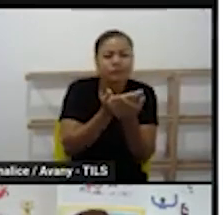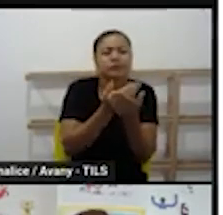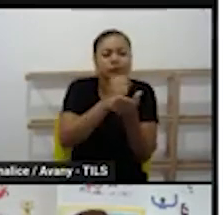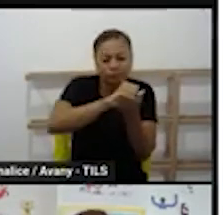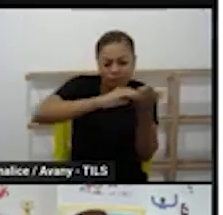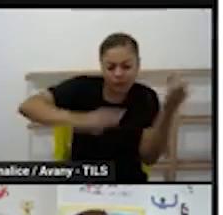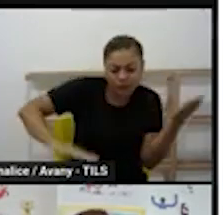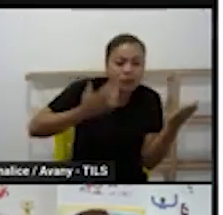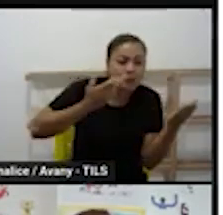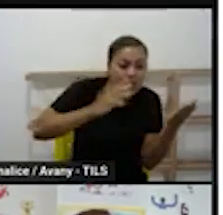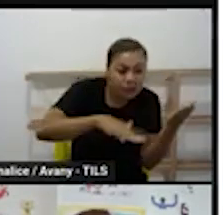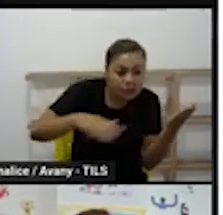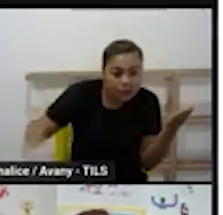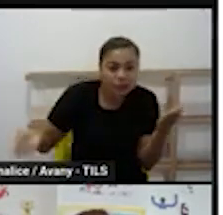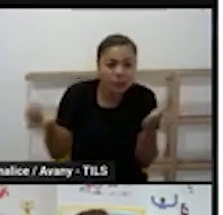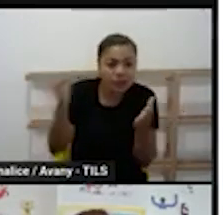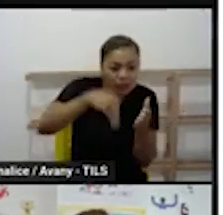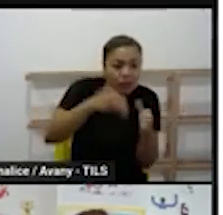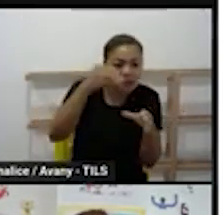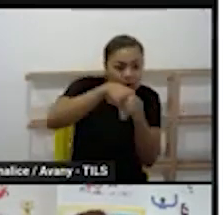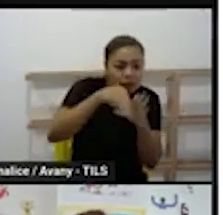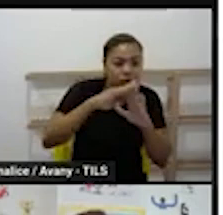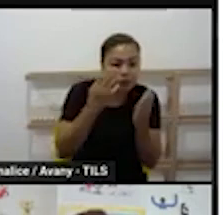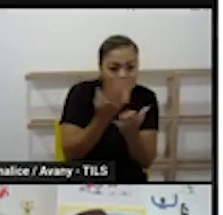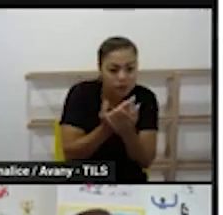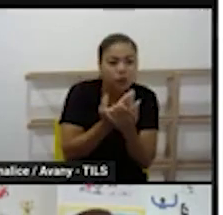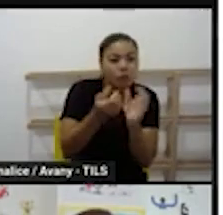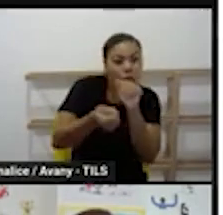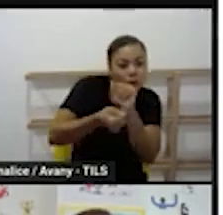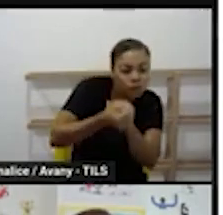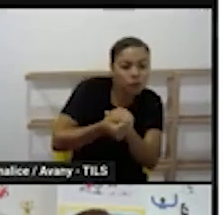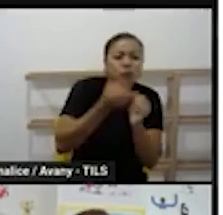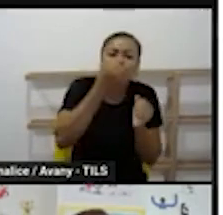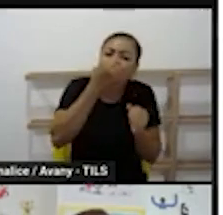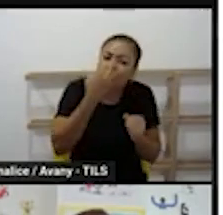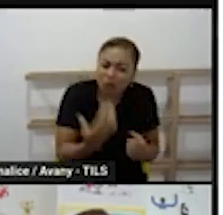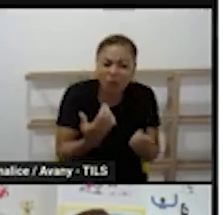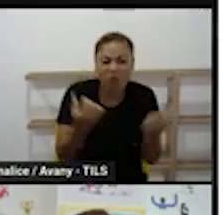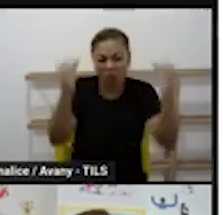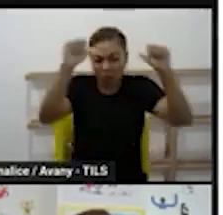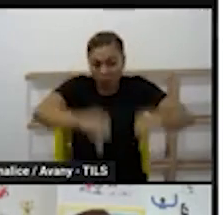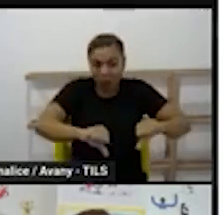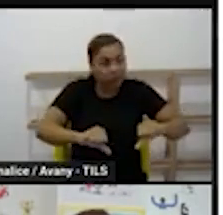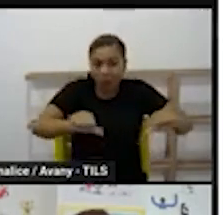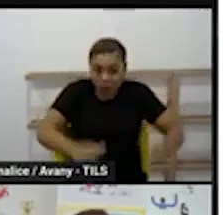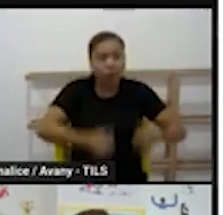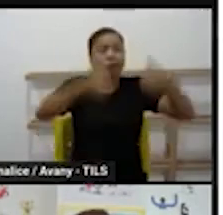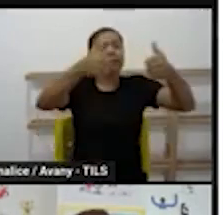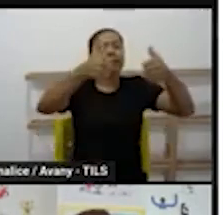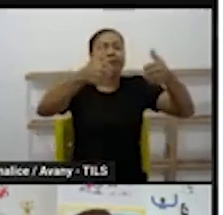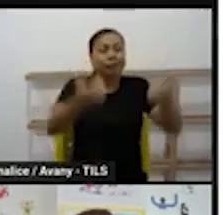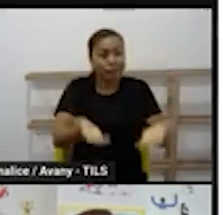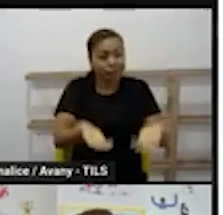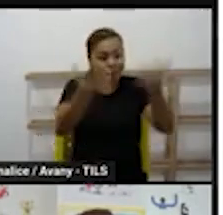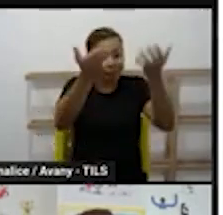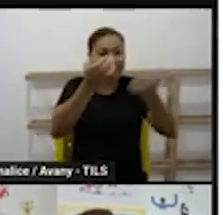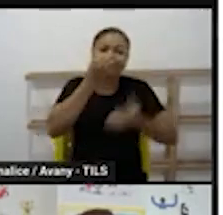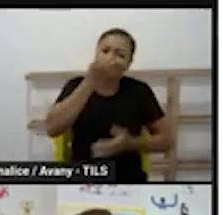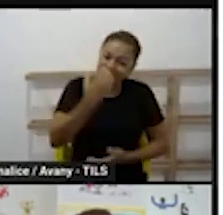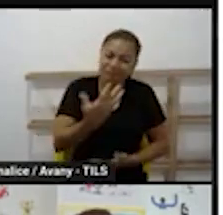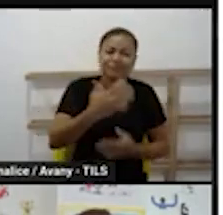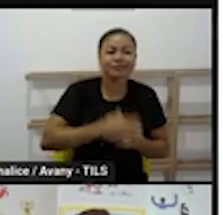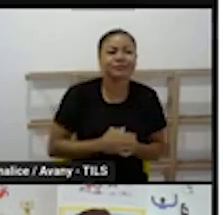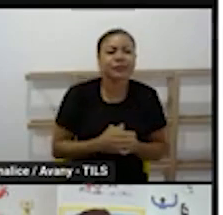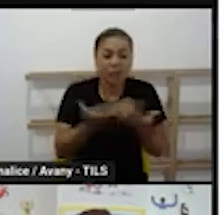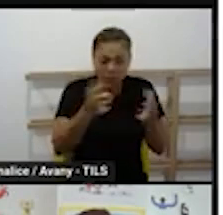essas crianças. Aqui hoje nós vamos discutir a rotina, organização do tempo da escola, né? Como é que a gente se organiza esse